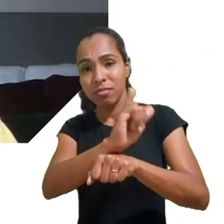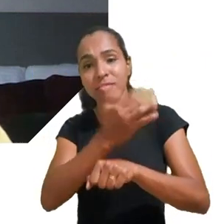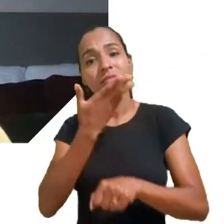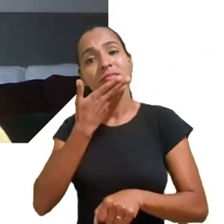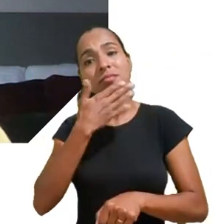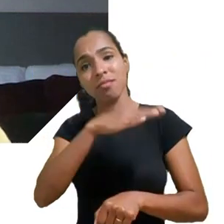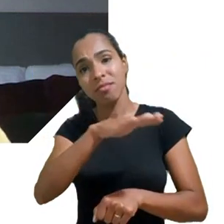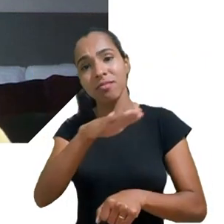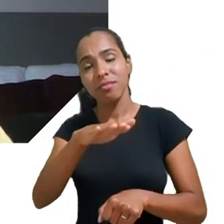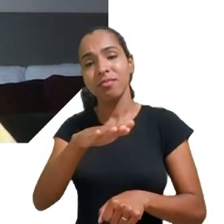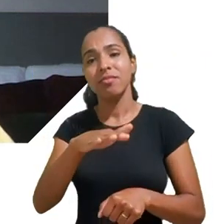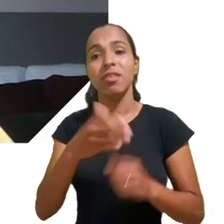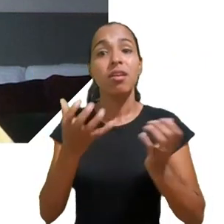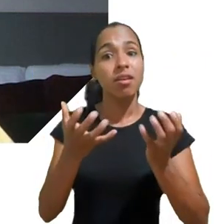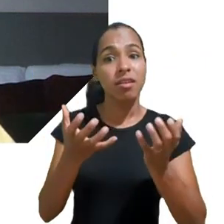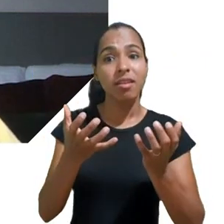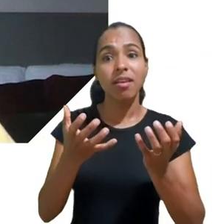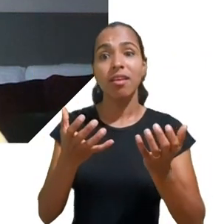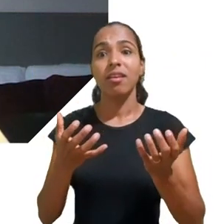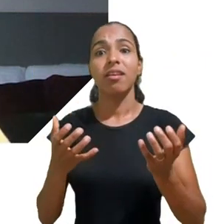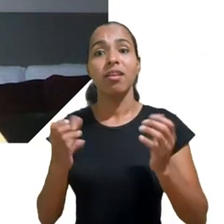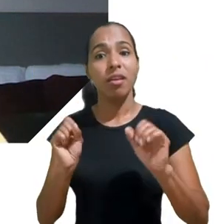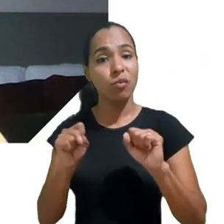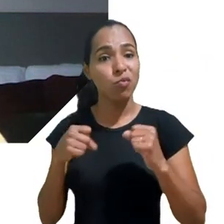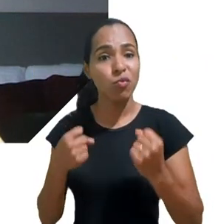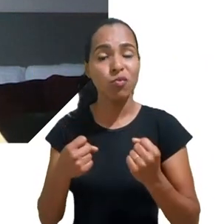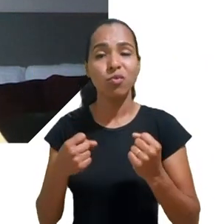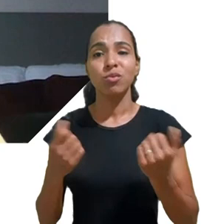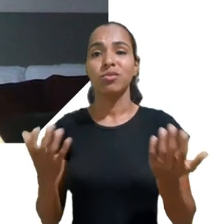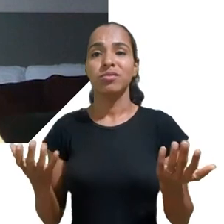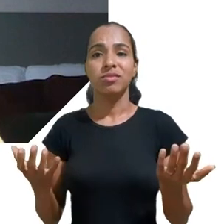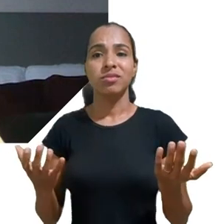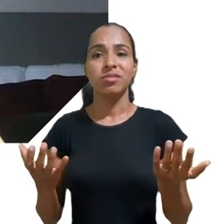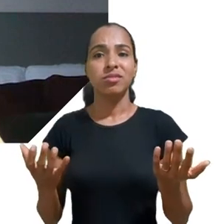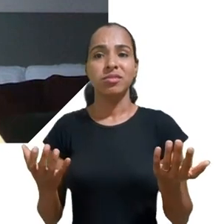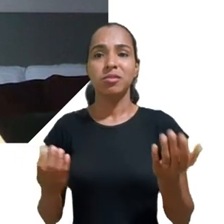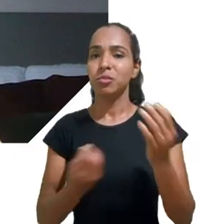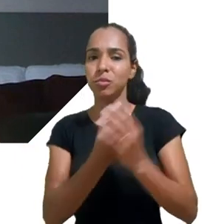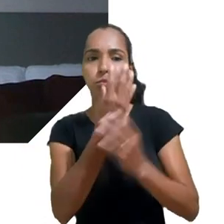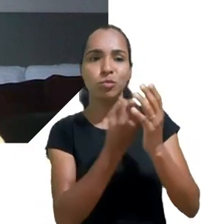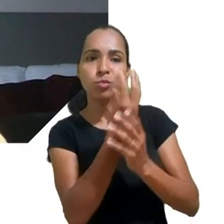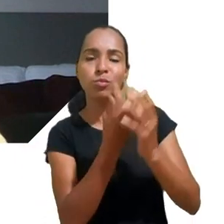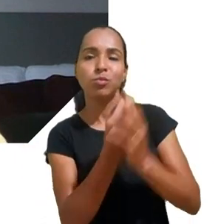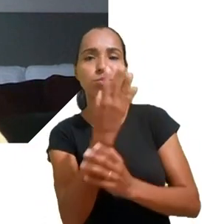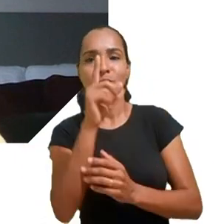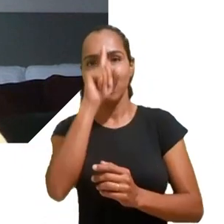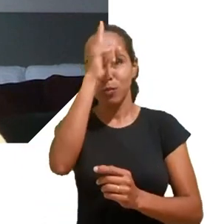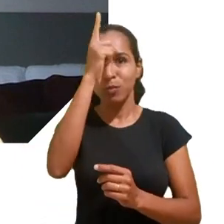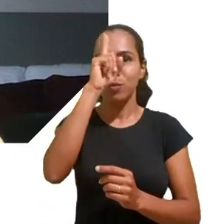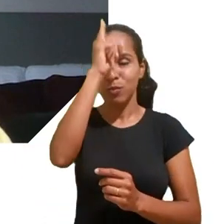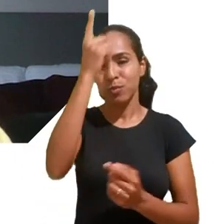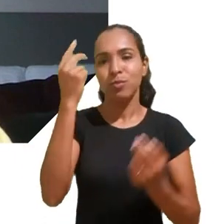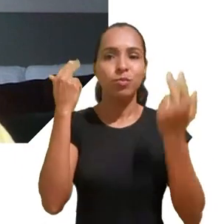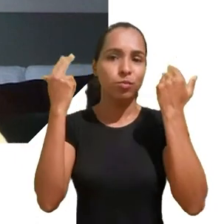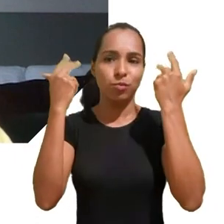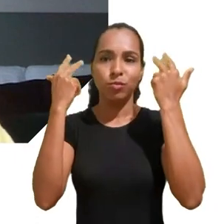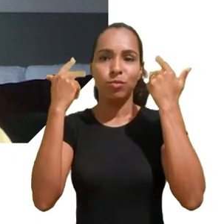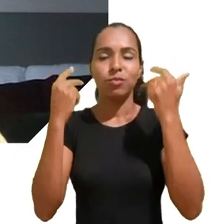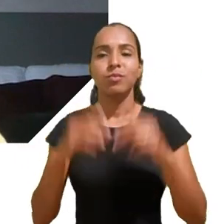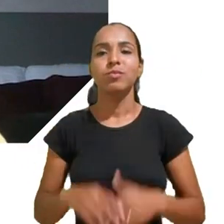vontade, com esse impulso de produzir. E isso é bom, que bom que Maria Clara mostrou isso para a gente.